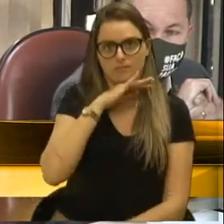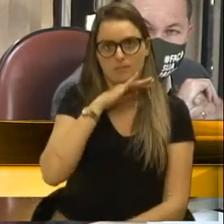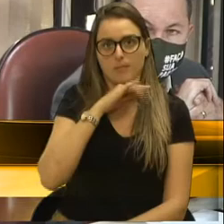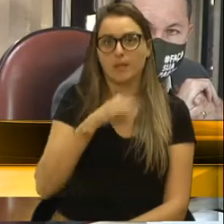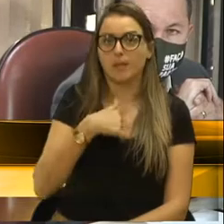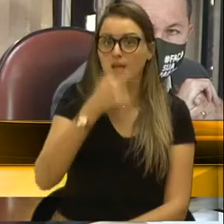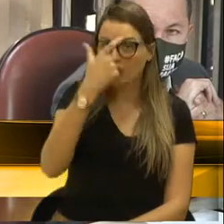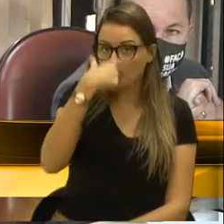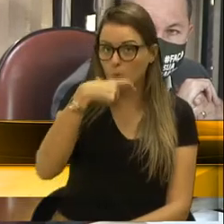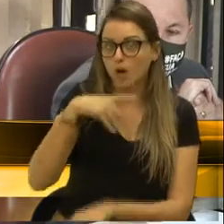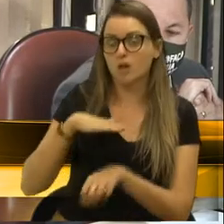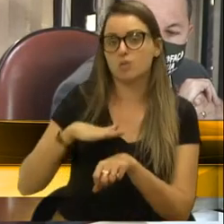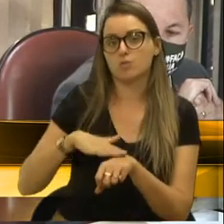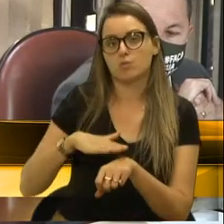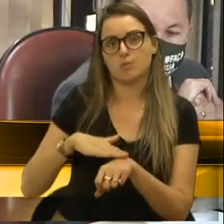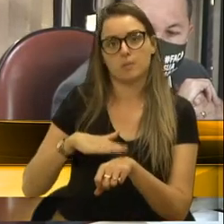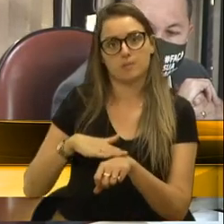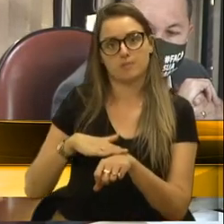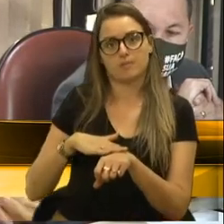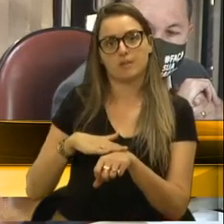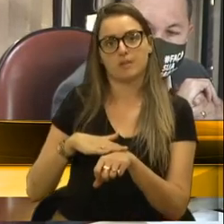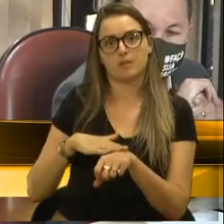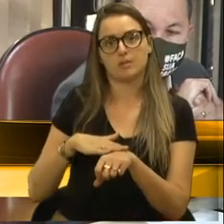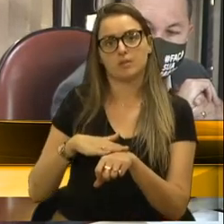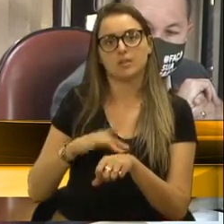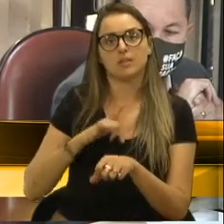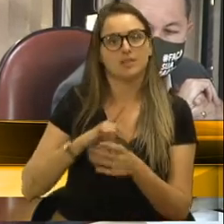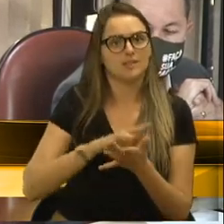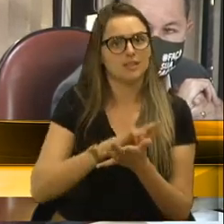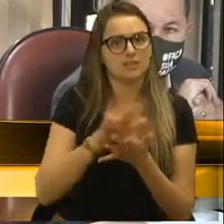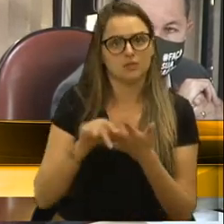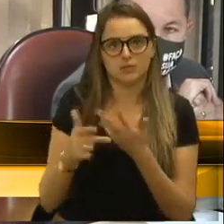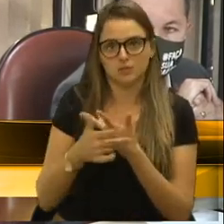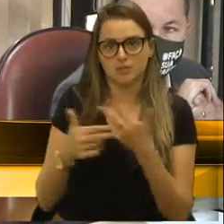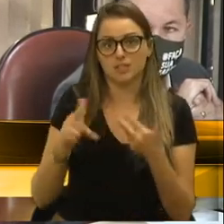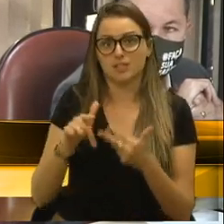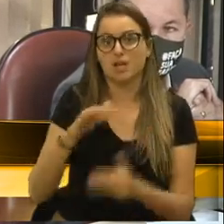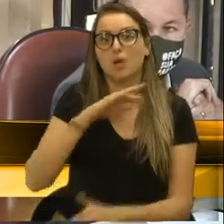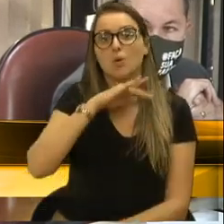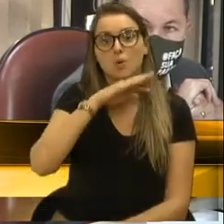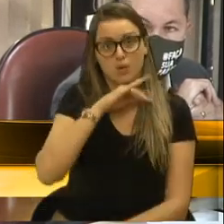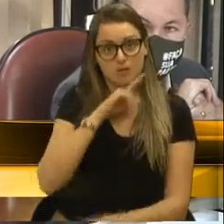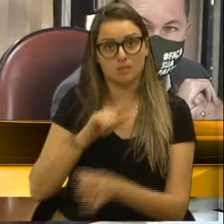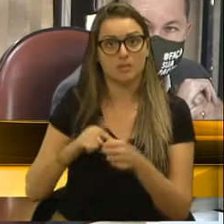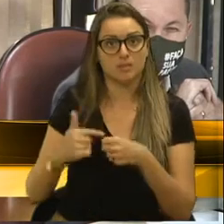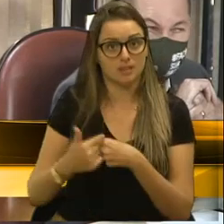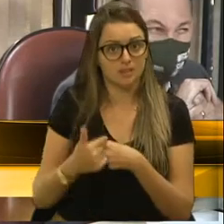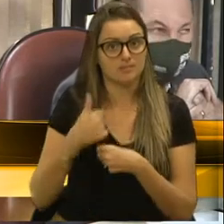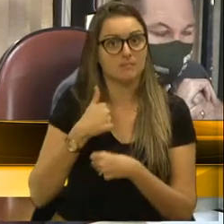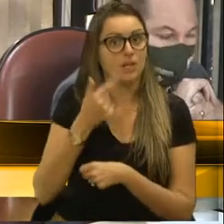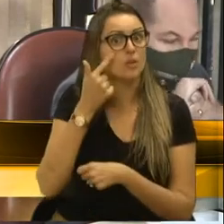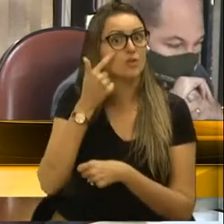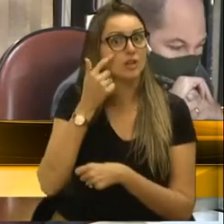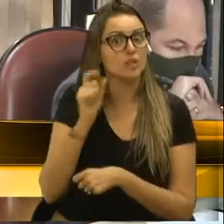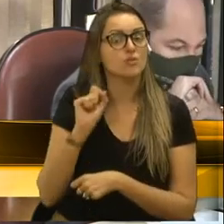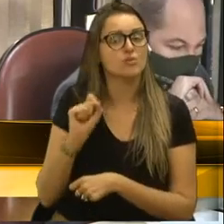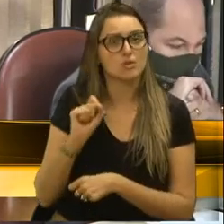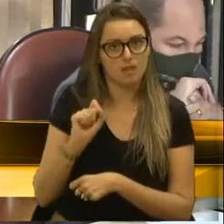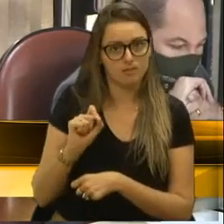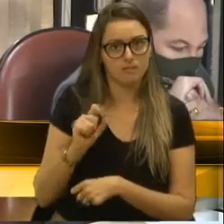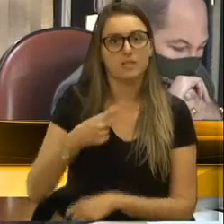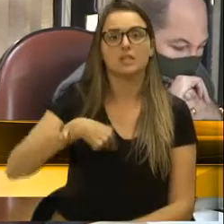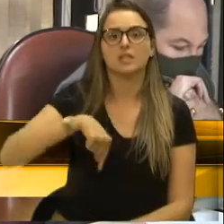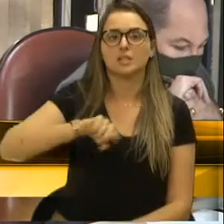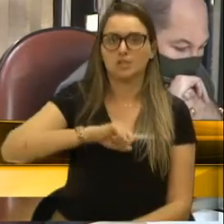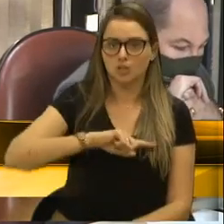esse momento, porque as penalidades aqui, tem várias penalidades, que seriam muito ruins para o município. Então, eu vejo que a gente deveria, realmente,